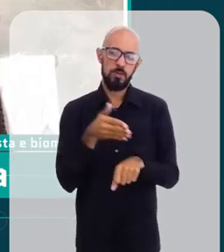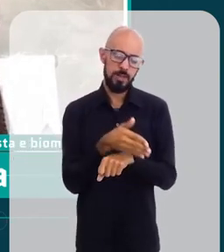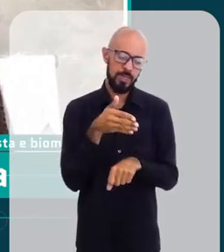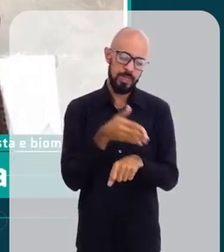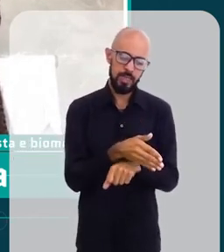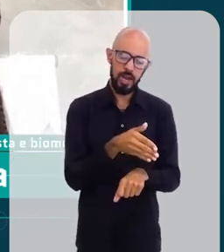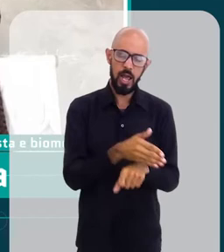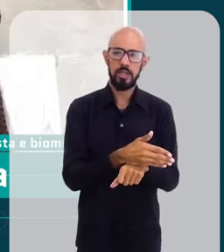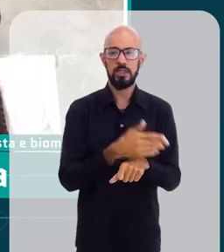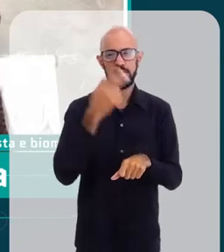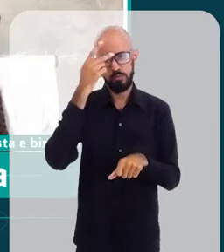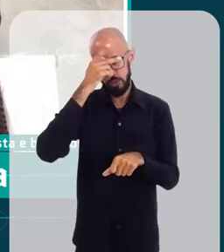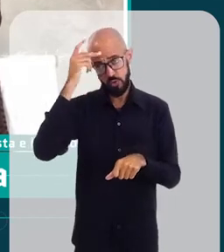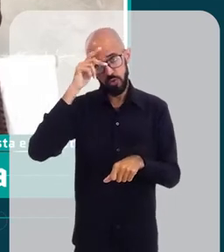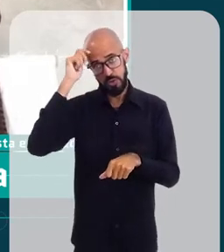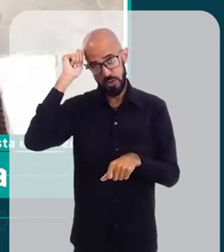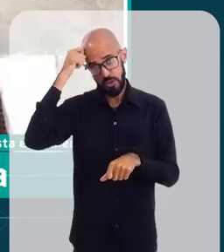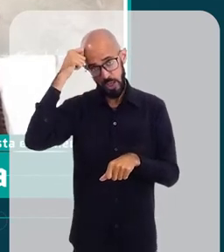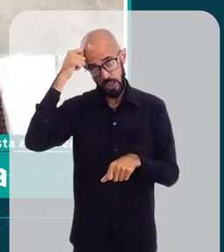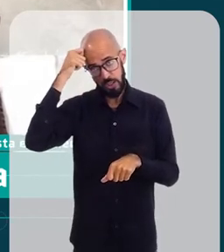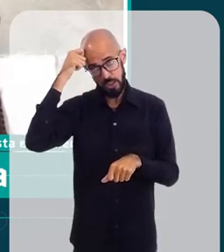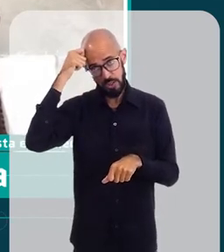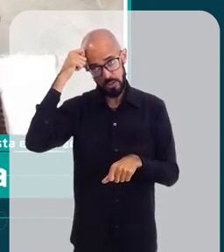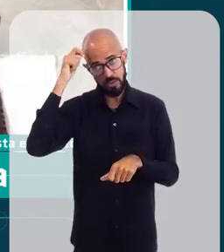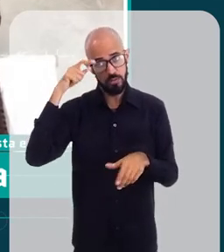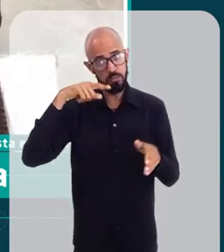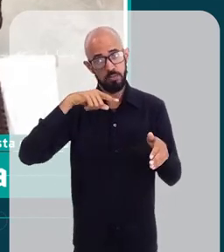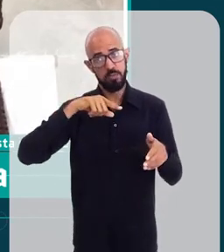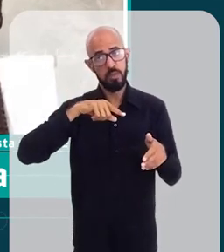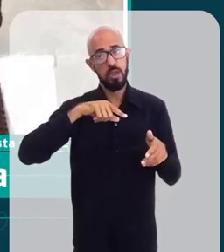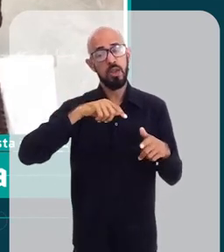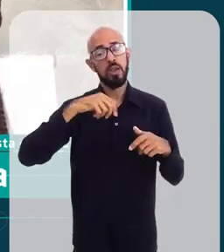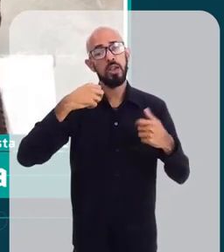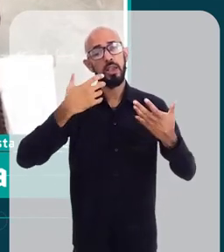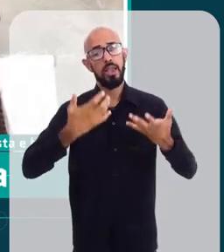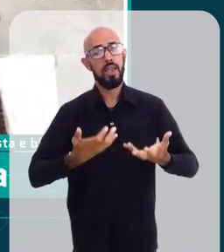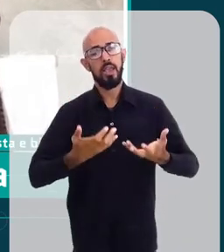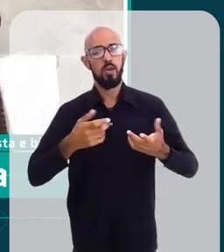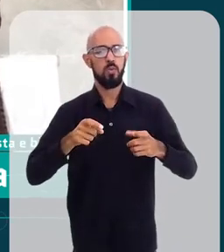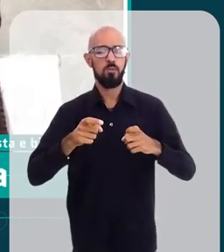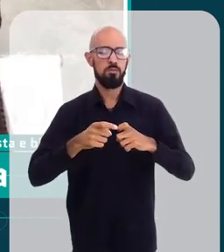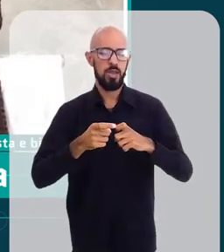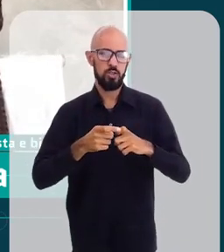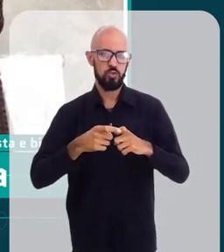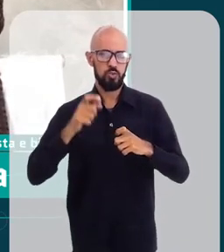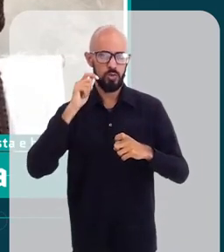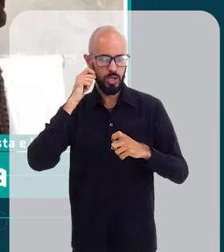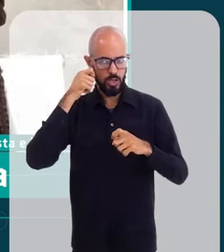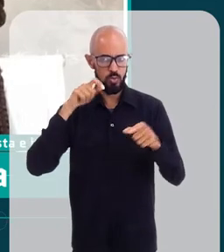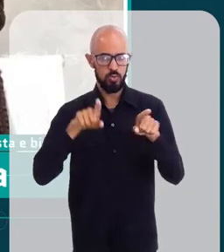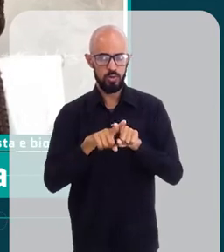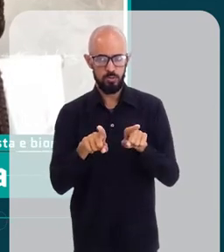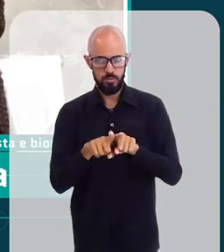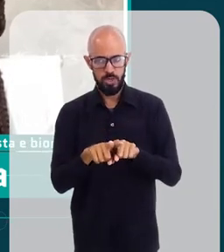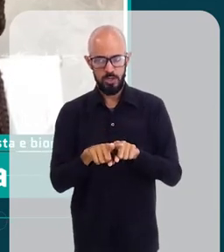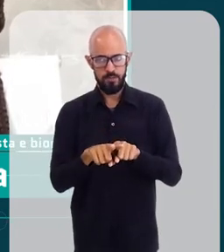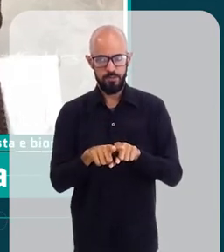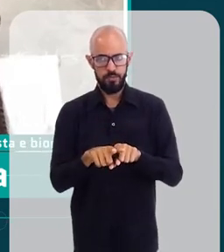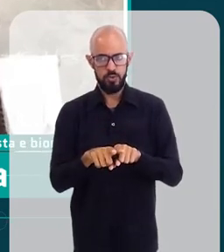relação à procura do paciente negro pelo médico negro. Então,